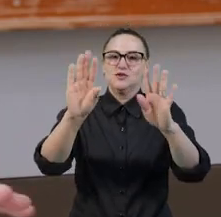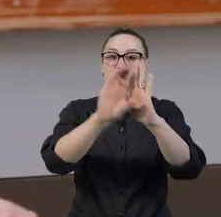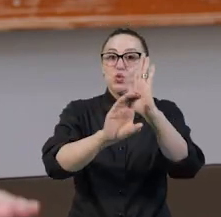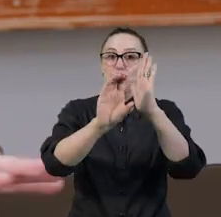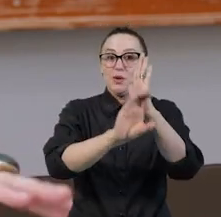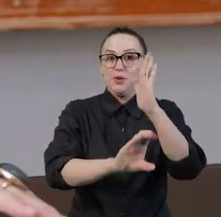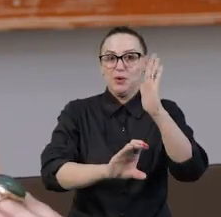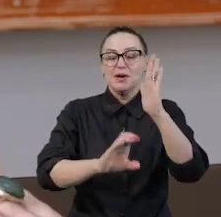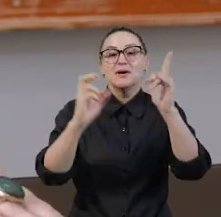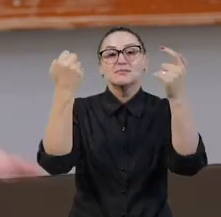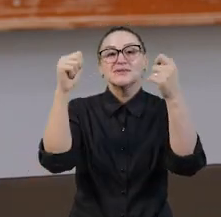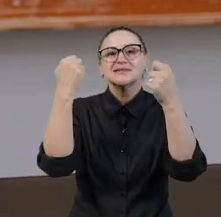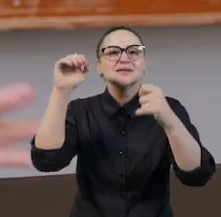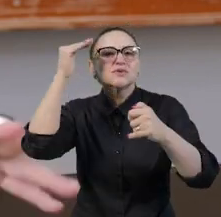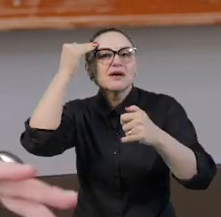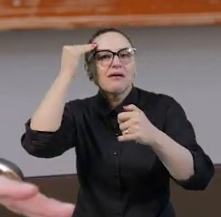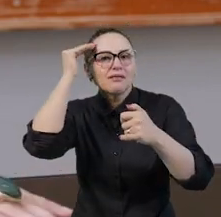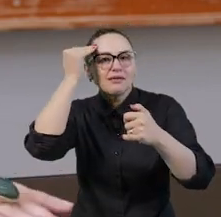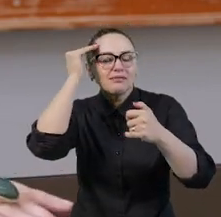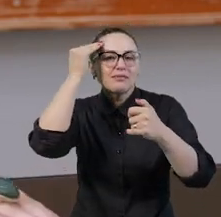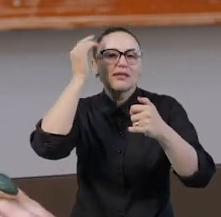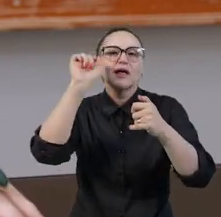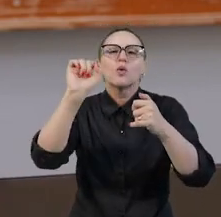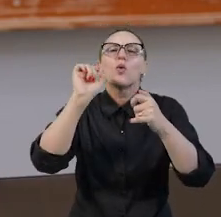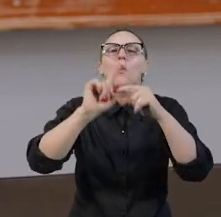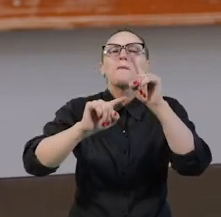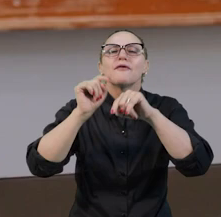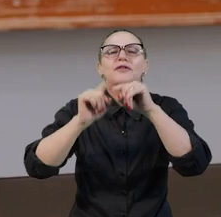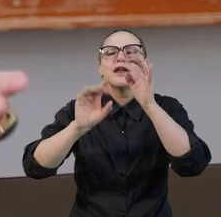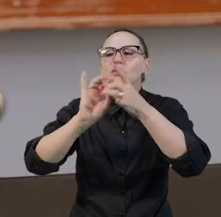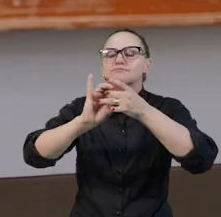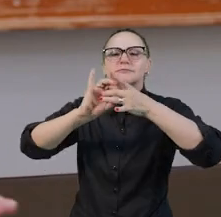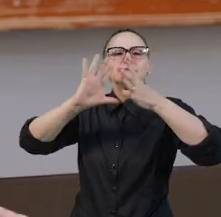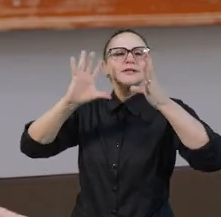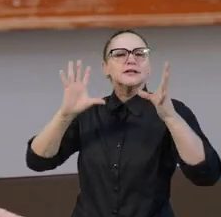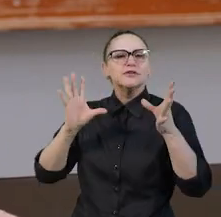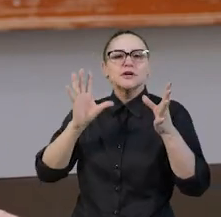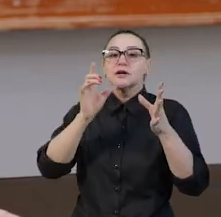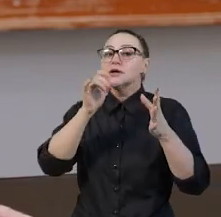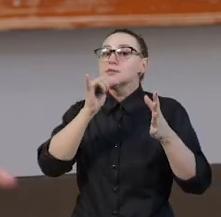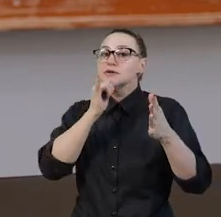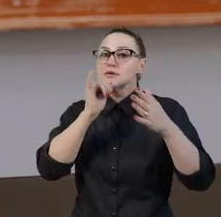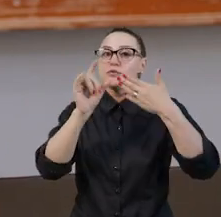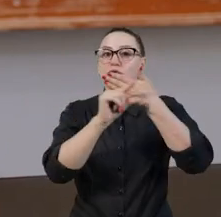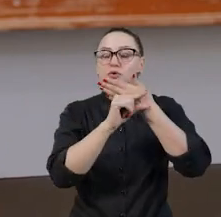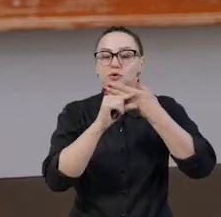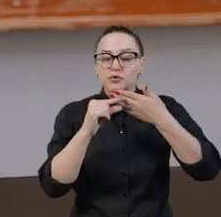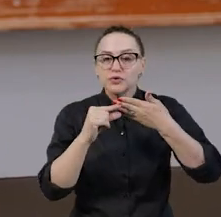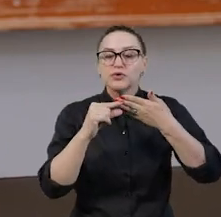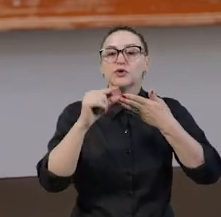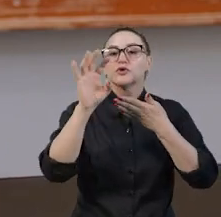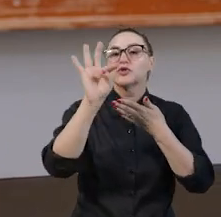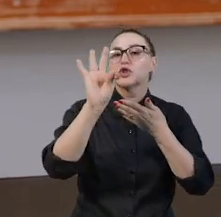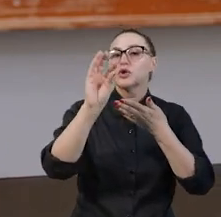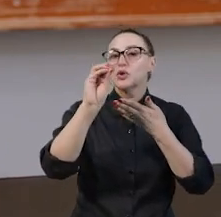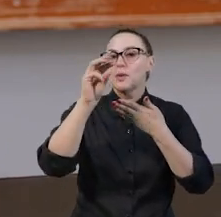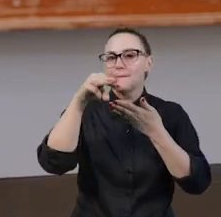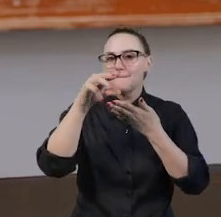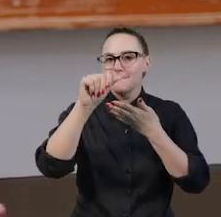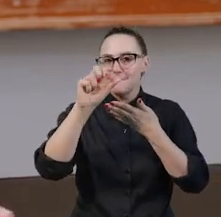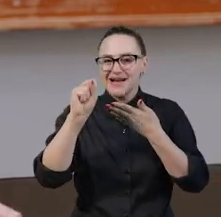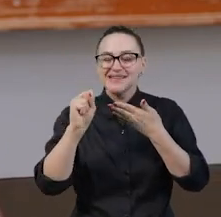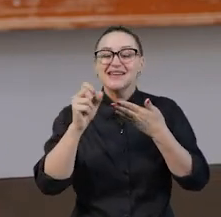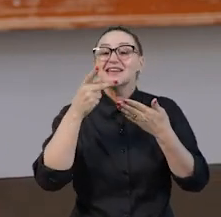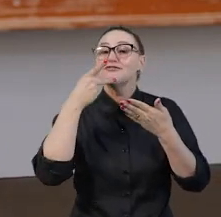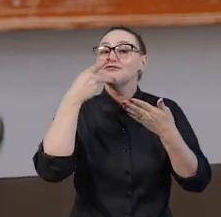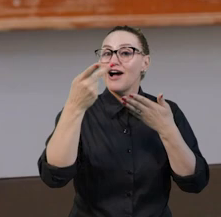Nós precisamos entender, tal qual o material disponível, como o autor Tomás Tadeu da Silva, que é um autor que elenca as teorias